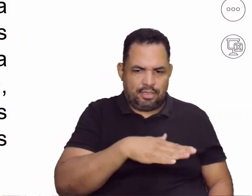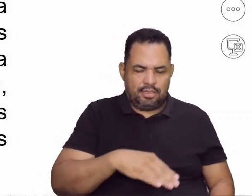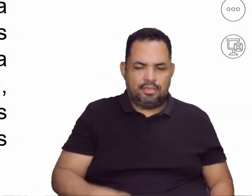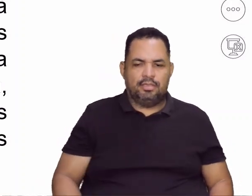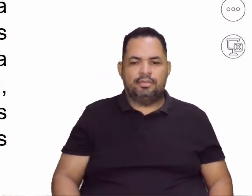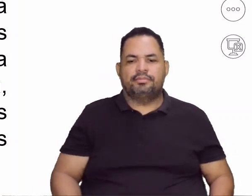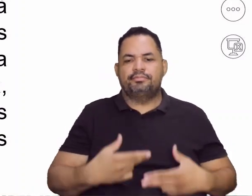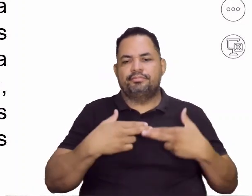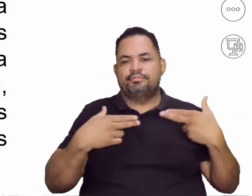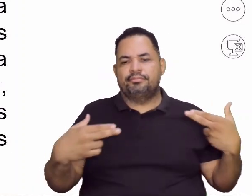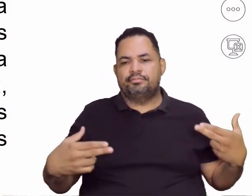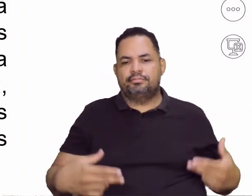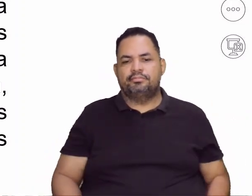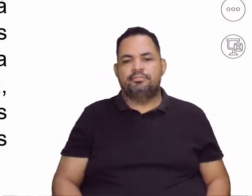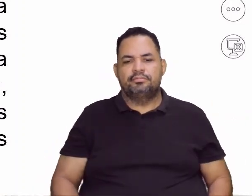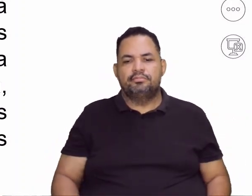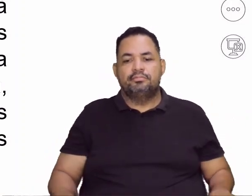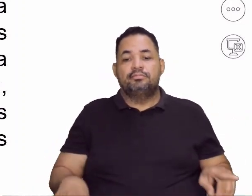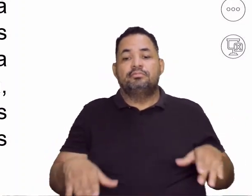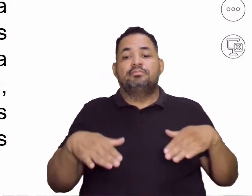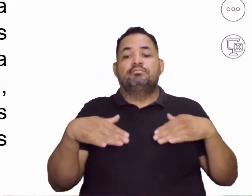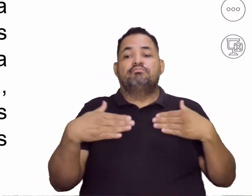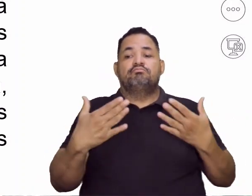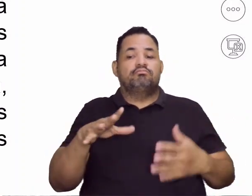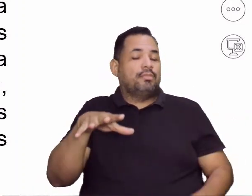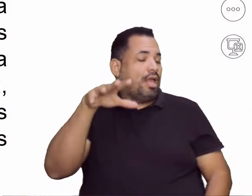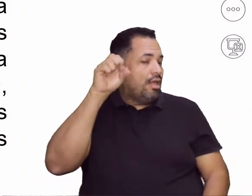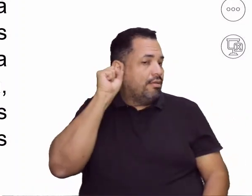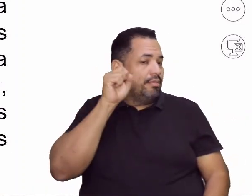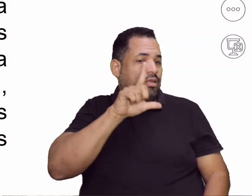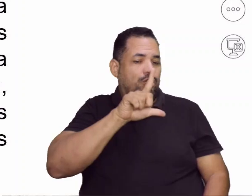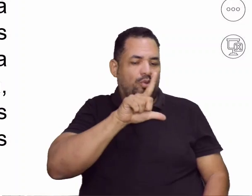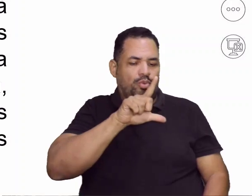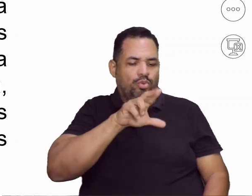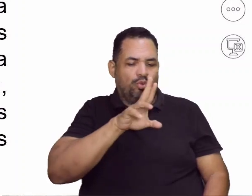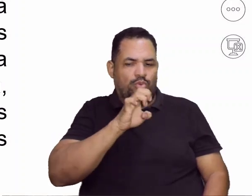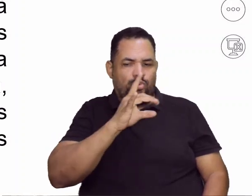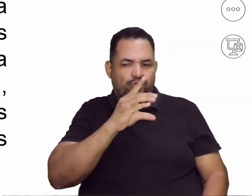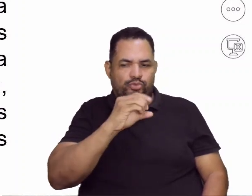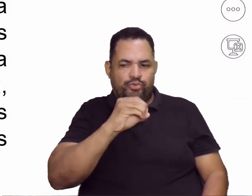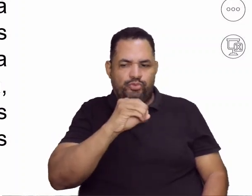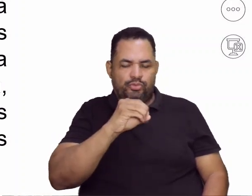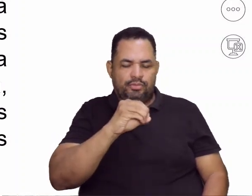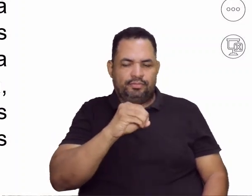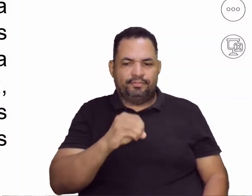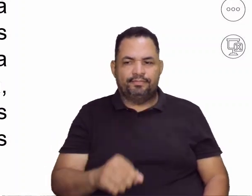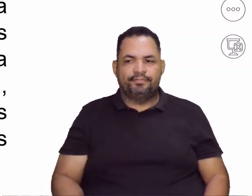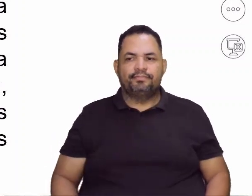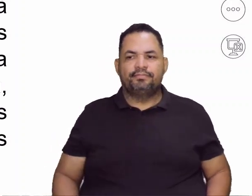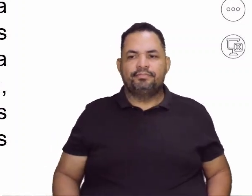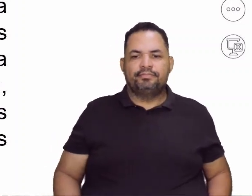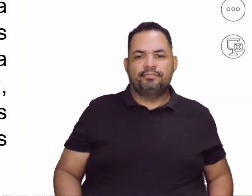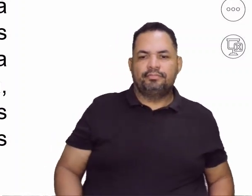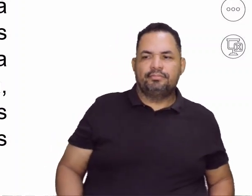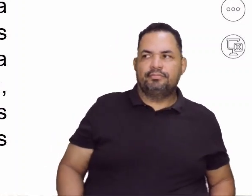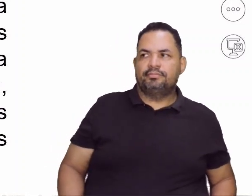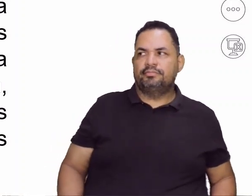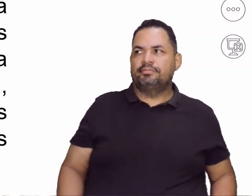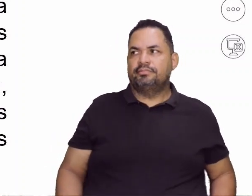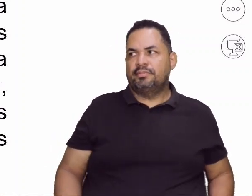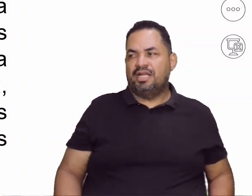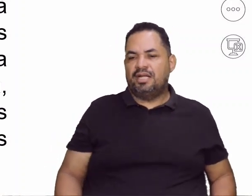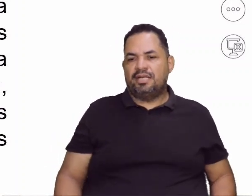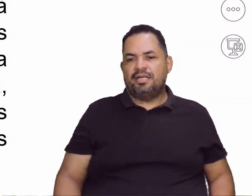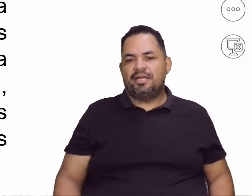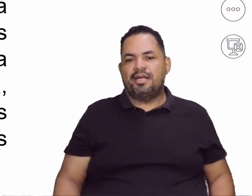brincadeira. Então, sempre que você ouvir essa expressão ludus, né? Ludicar, ludire, né?